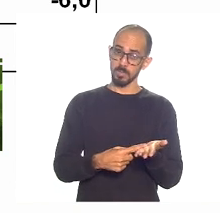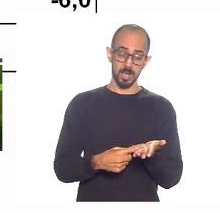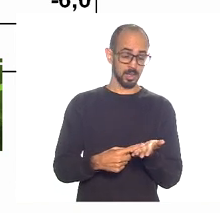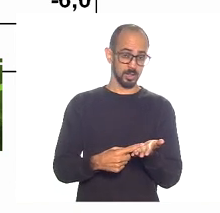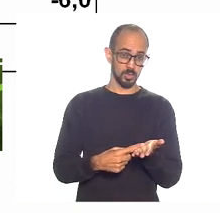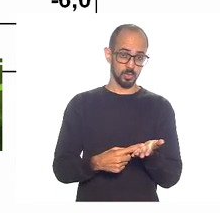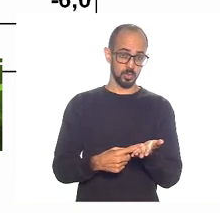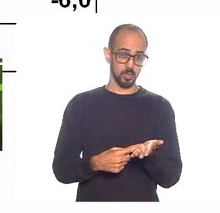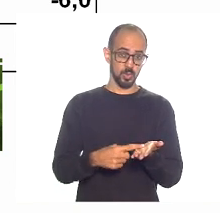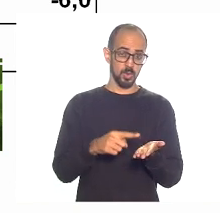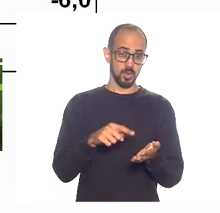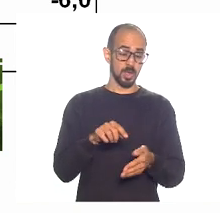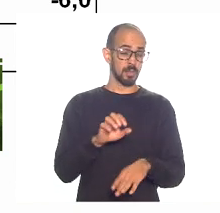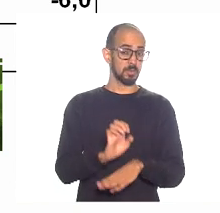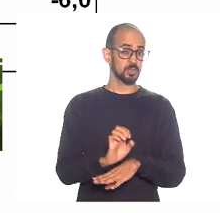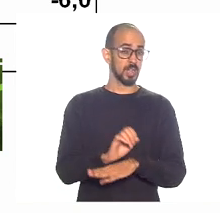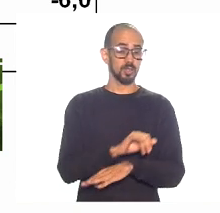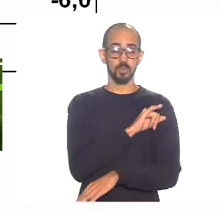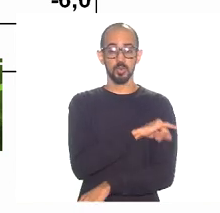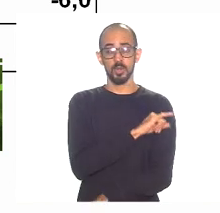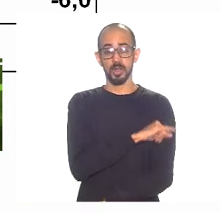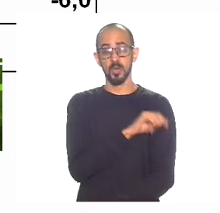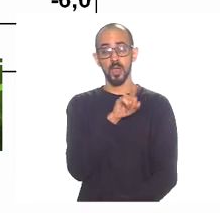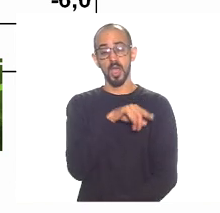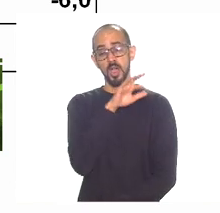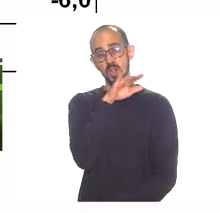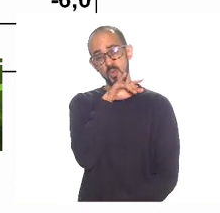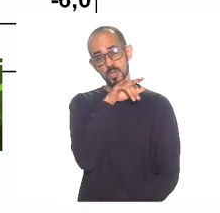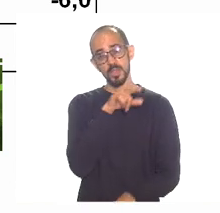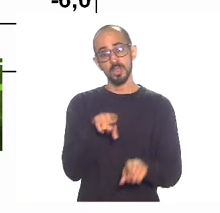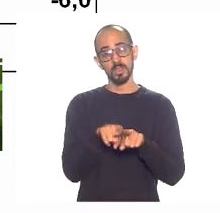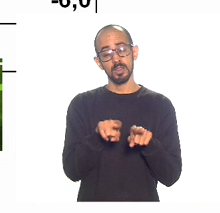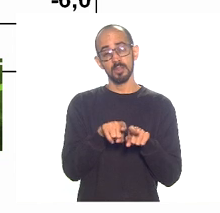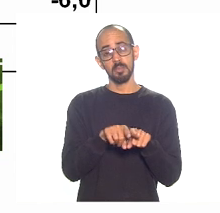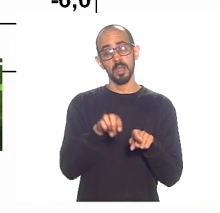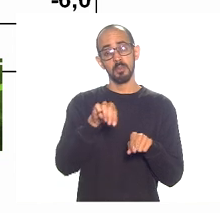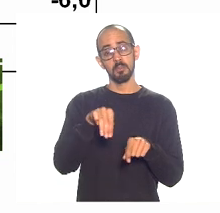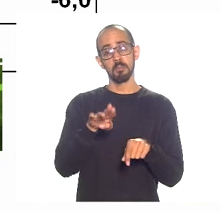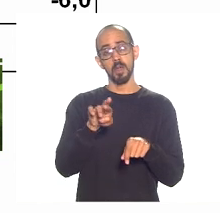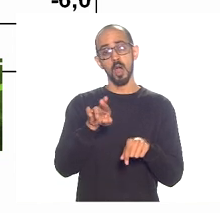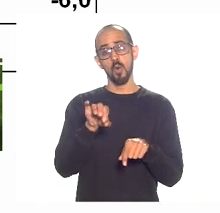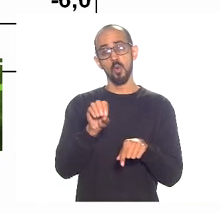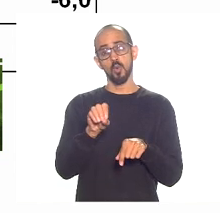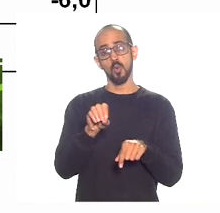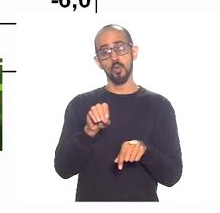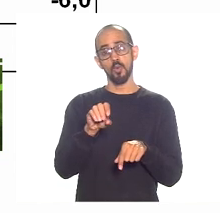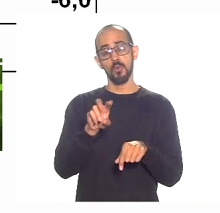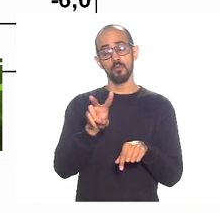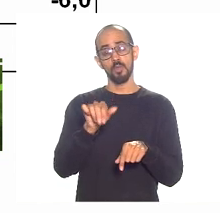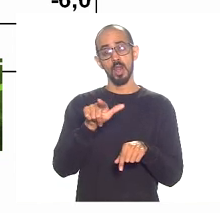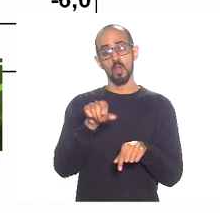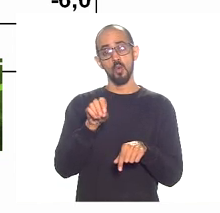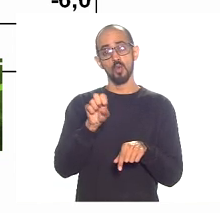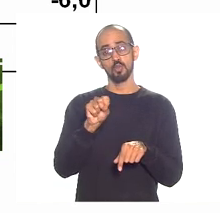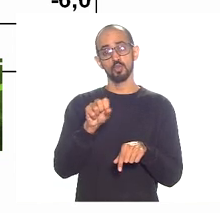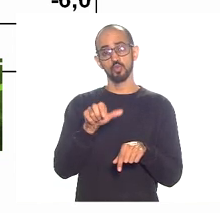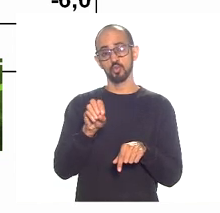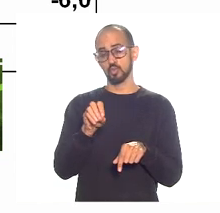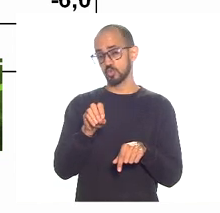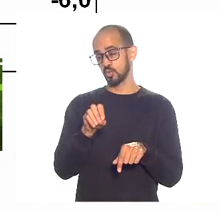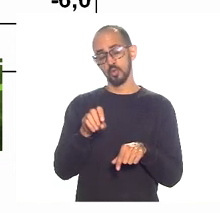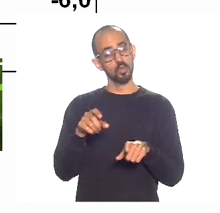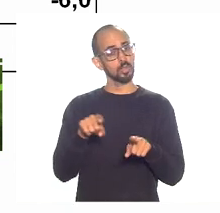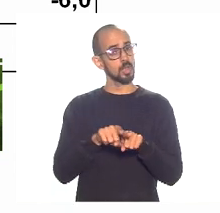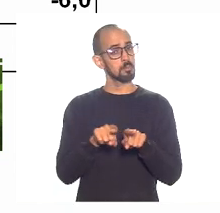Veloso também está muito contra essas propostas de recuperação fiscal que estão sendo feitas, acho que valia a pena a ter uma conversa com